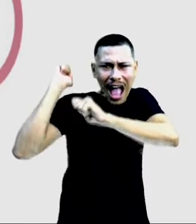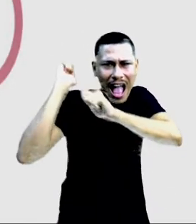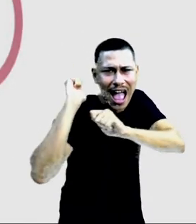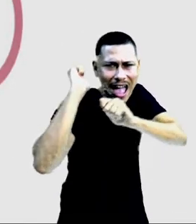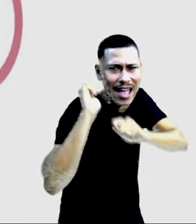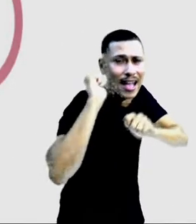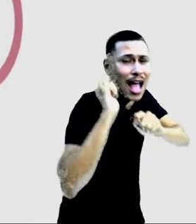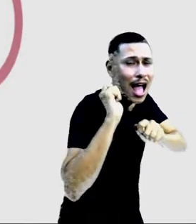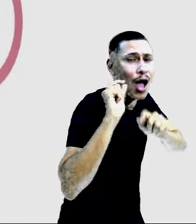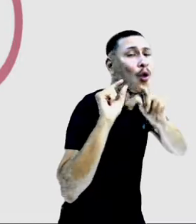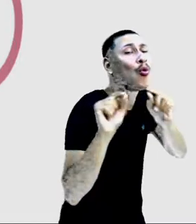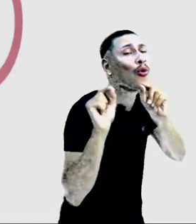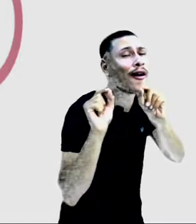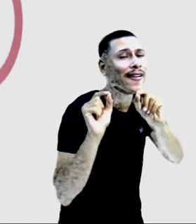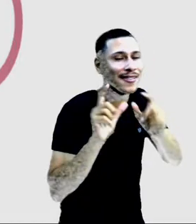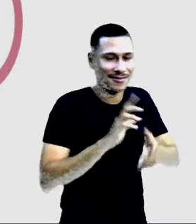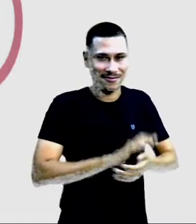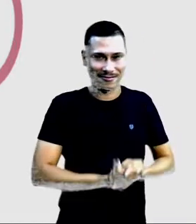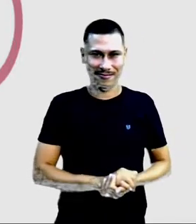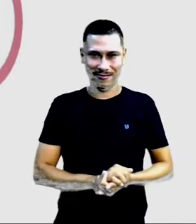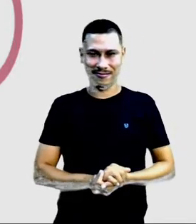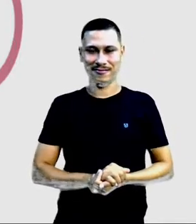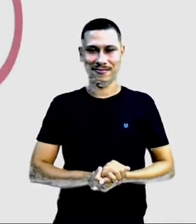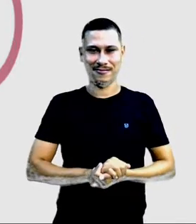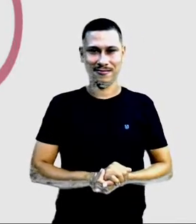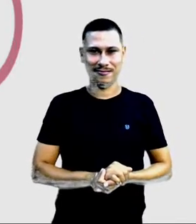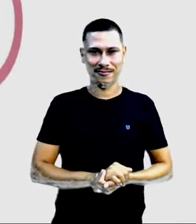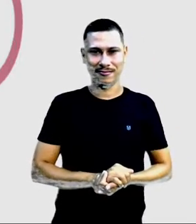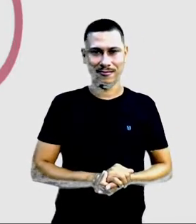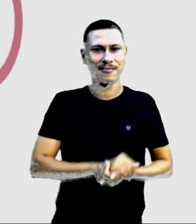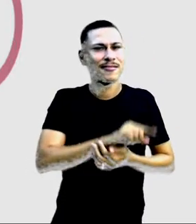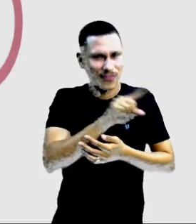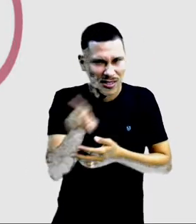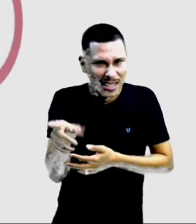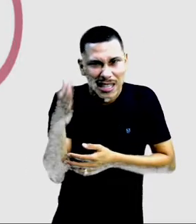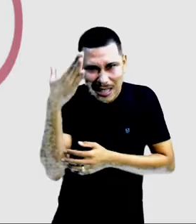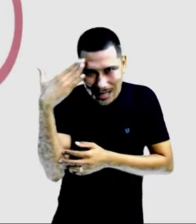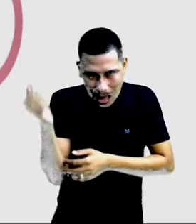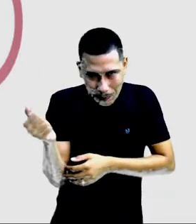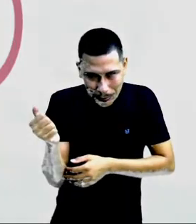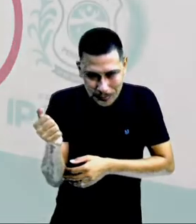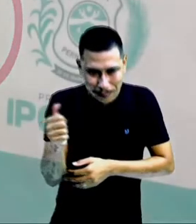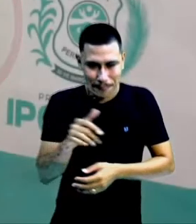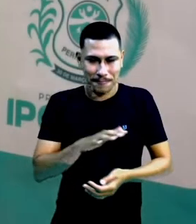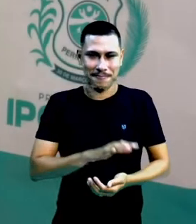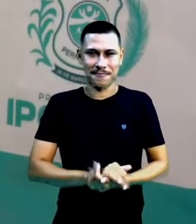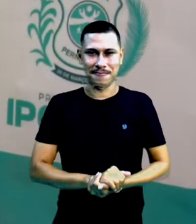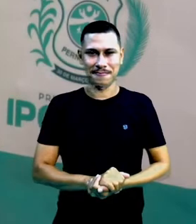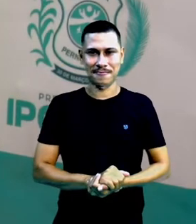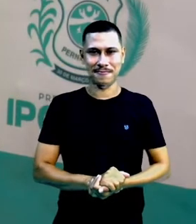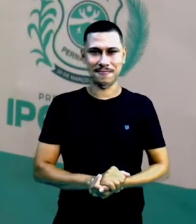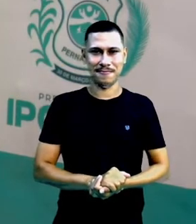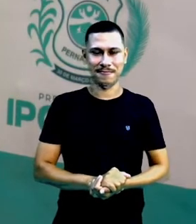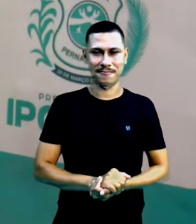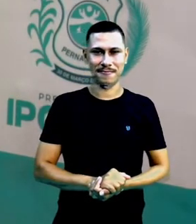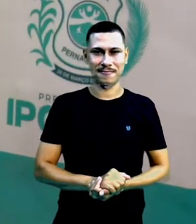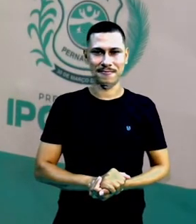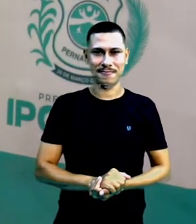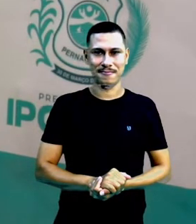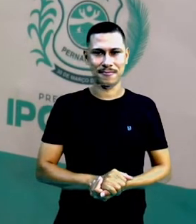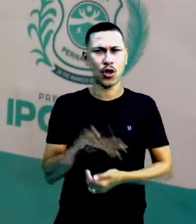pensar um pouco. O que será que elas carregam segurando assim na cabecinha em cima? Vamos lá.